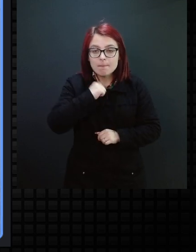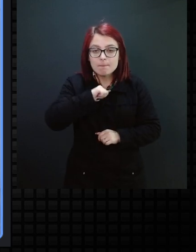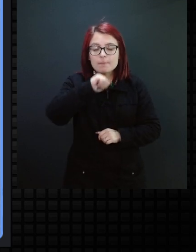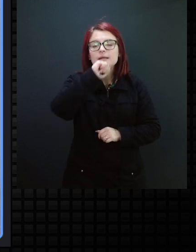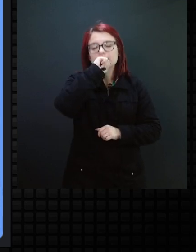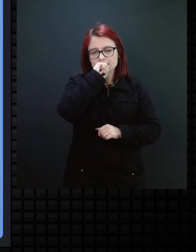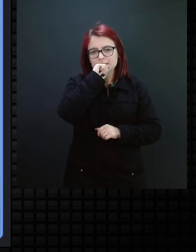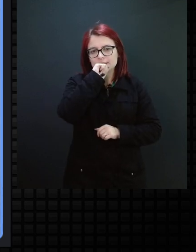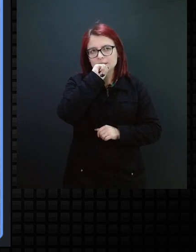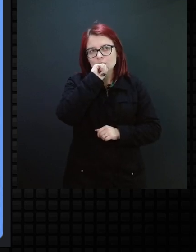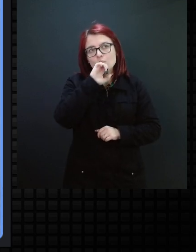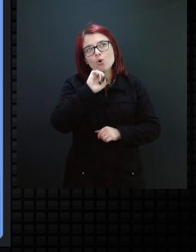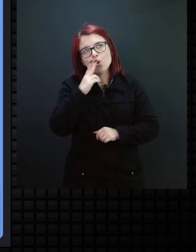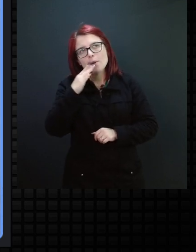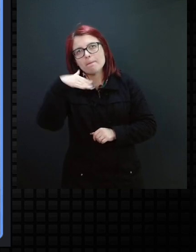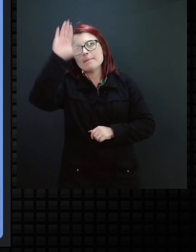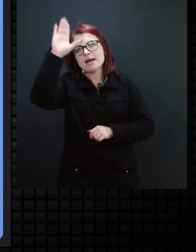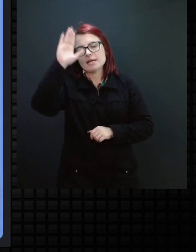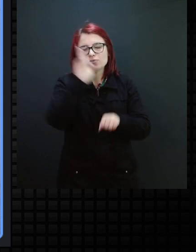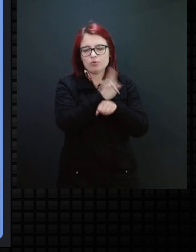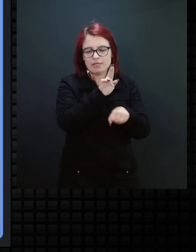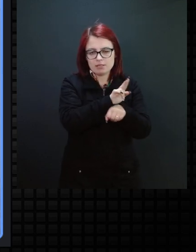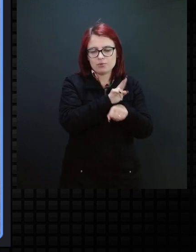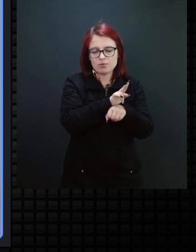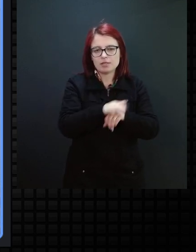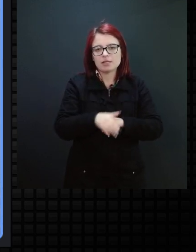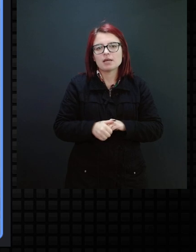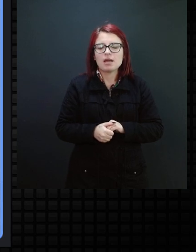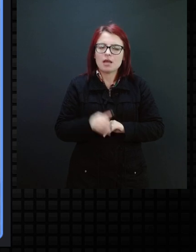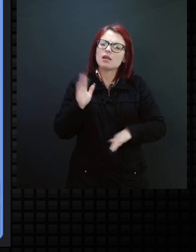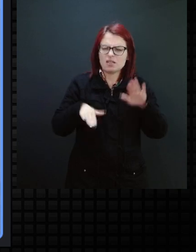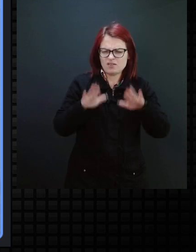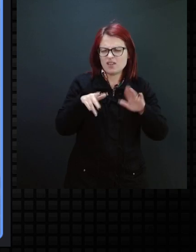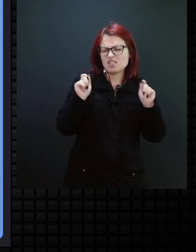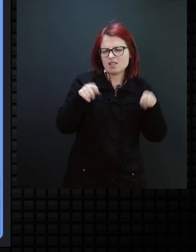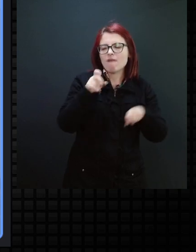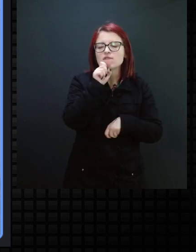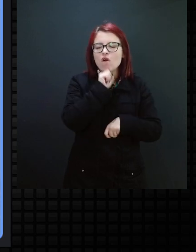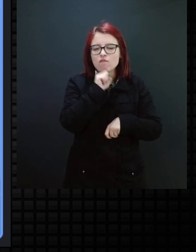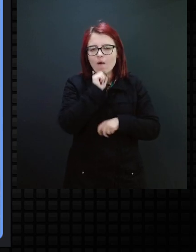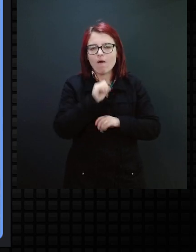o maior cuidador, né, que normalmente, às vezes, pode ser a avó,